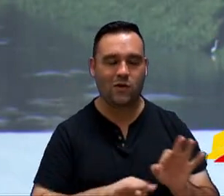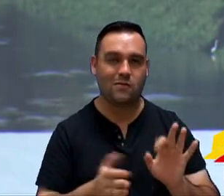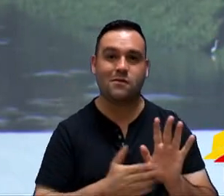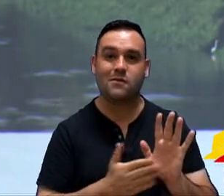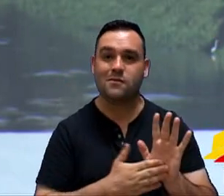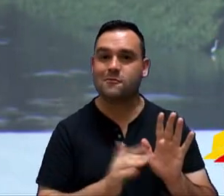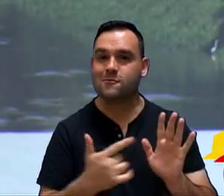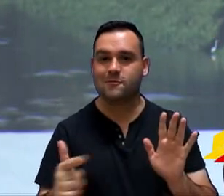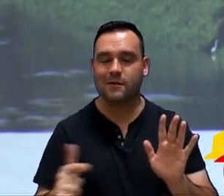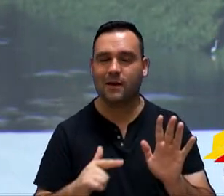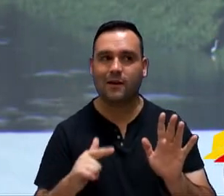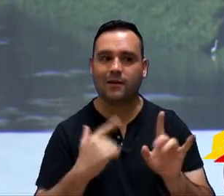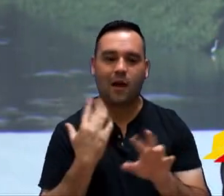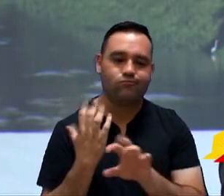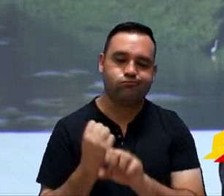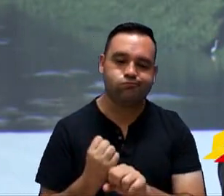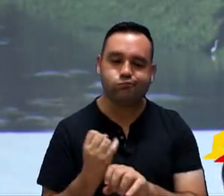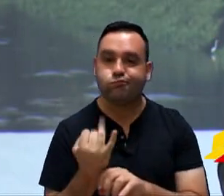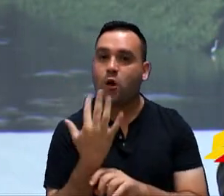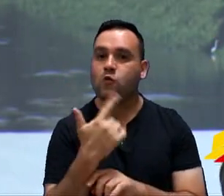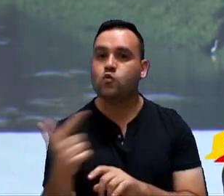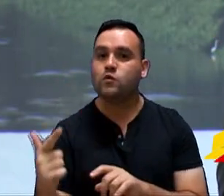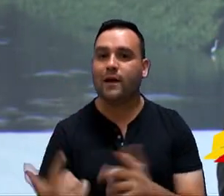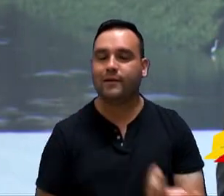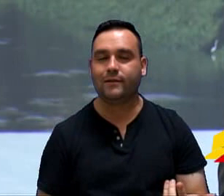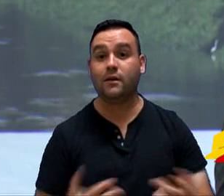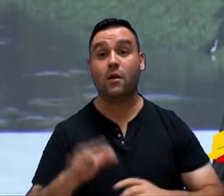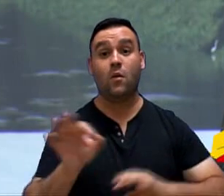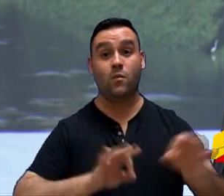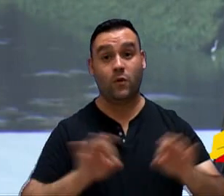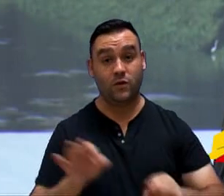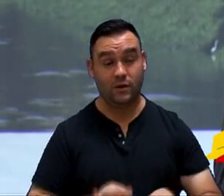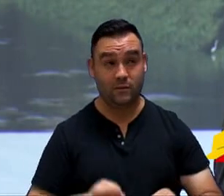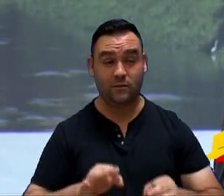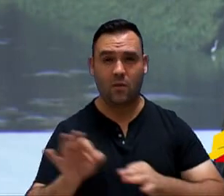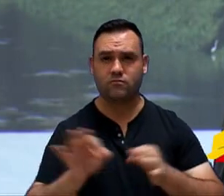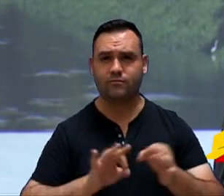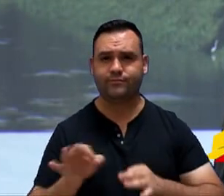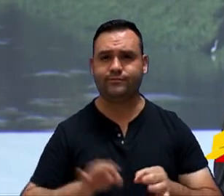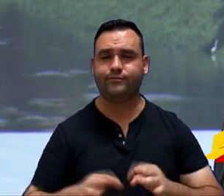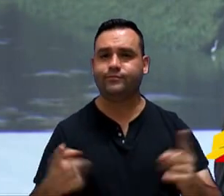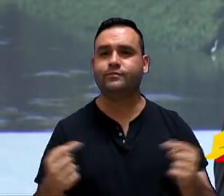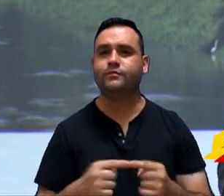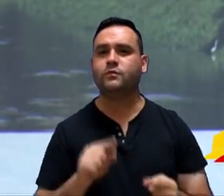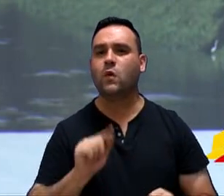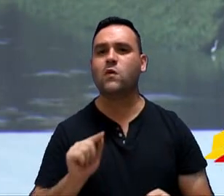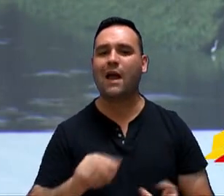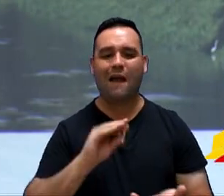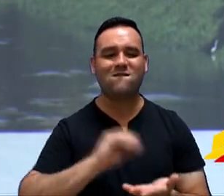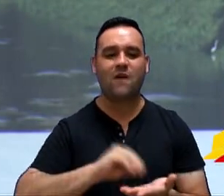essa dotação orçamentária, não tem... Esse projeto, vereador Dini, ele está faltando pedaço, eu diria.